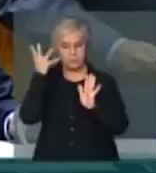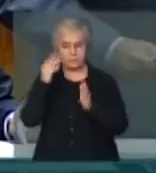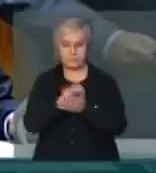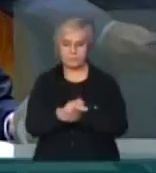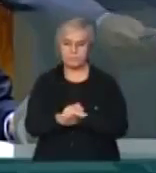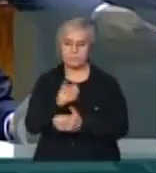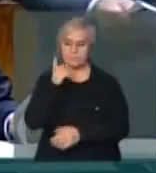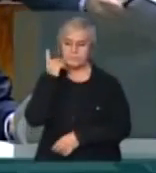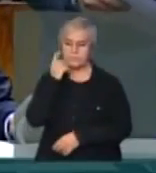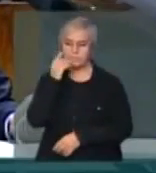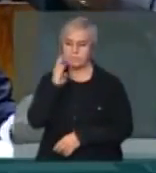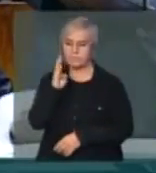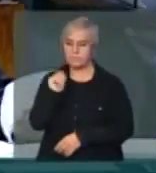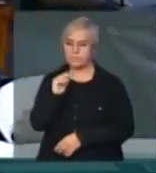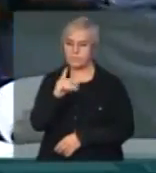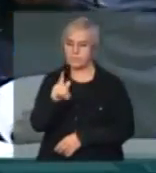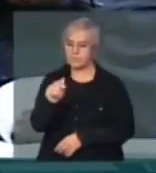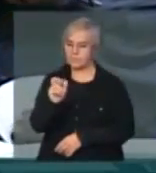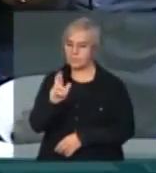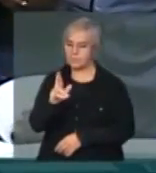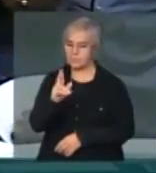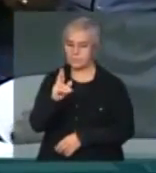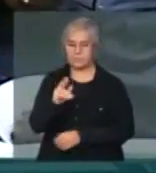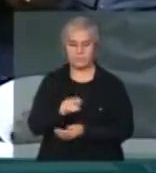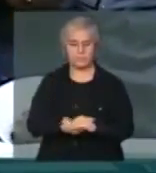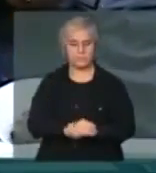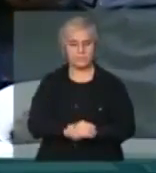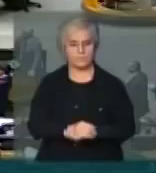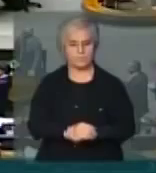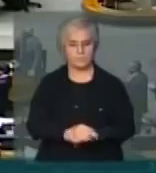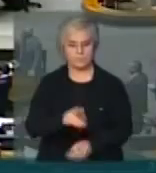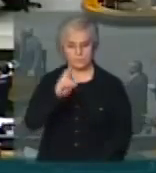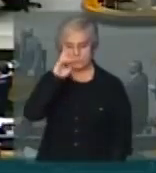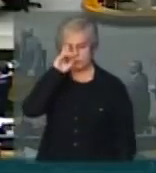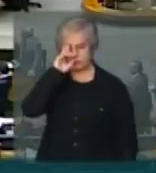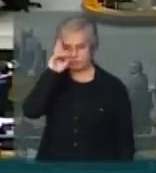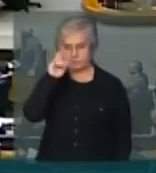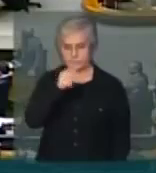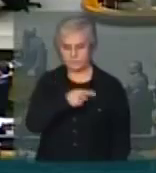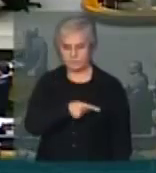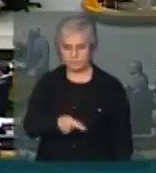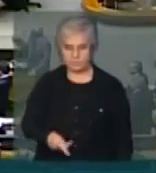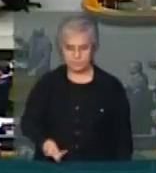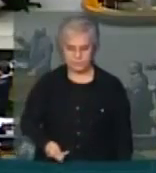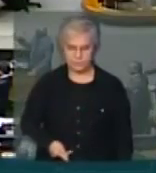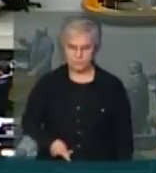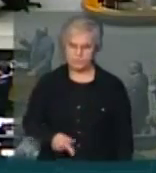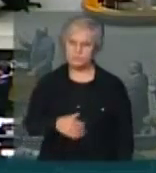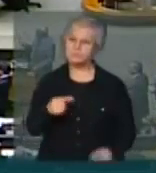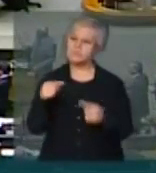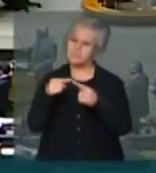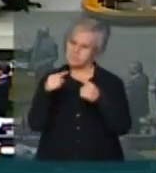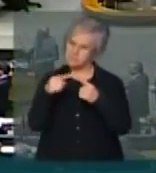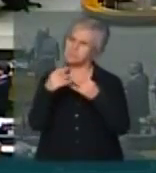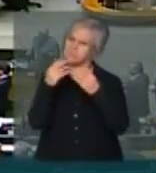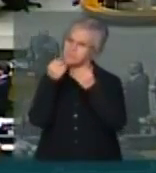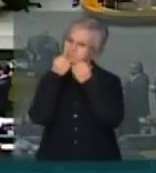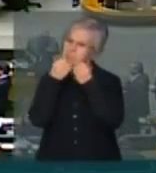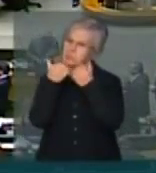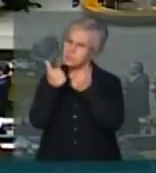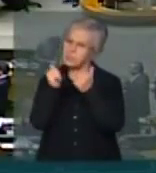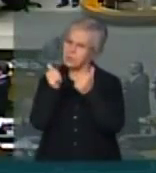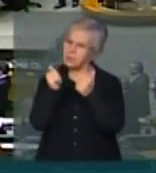Deputado Bacelar, por favor. Senhor Presidente, há muito sentido nessa emenda.